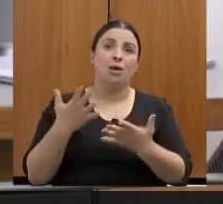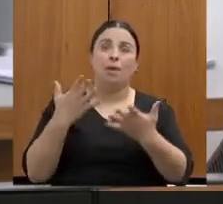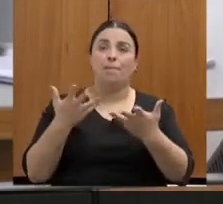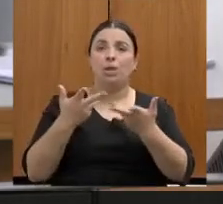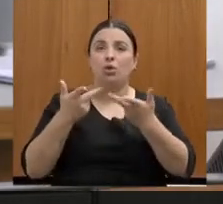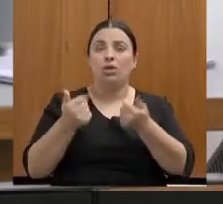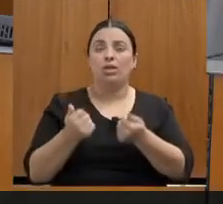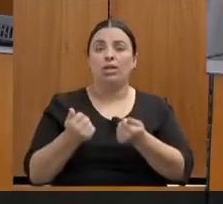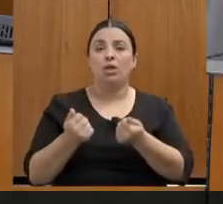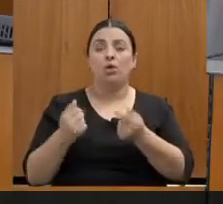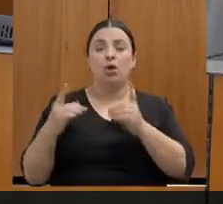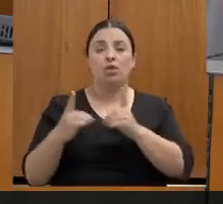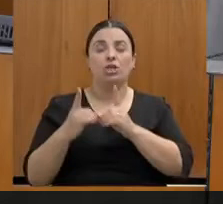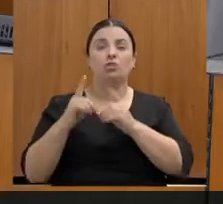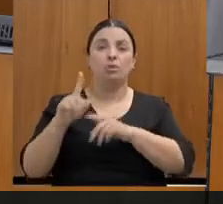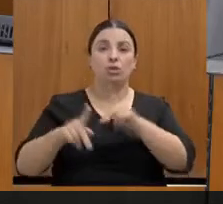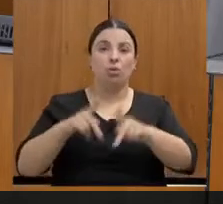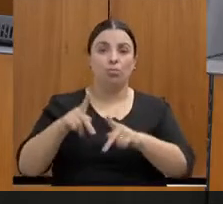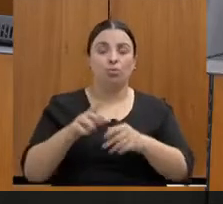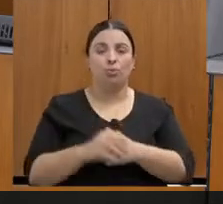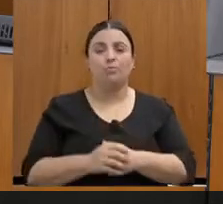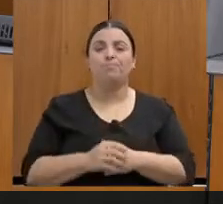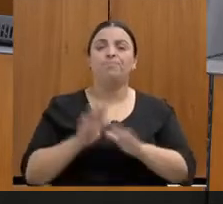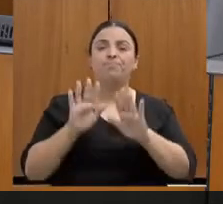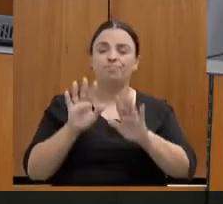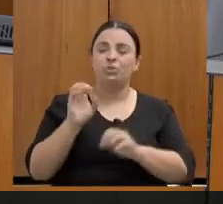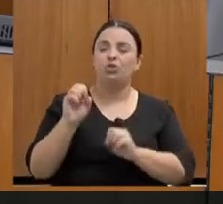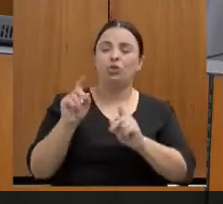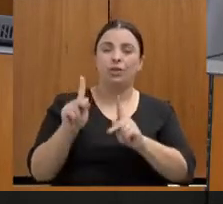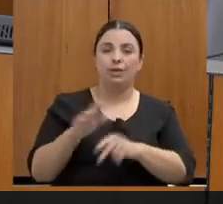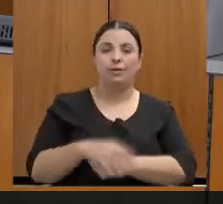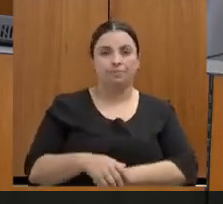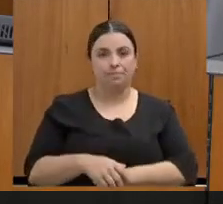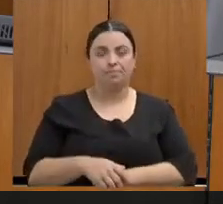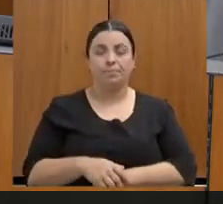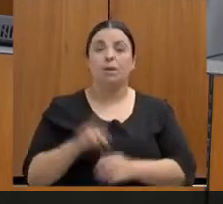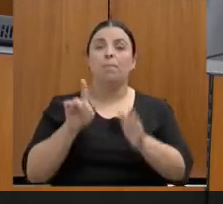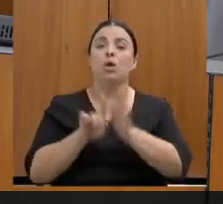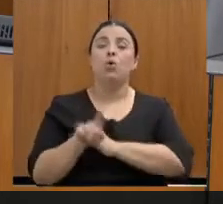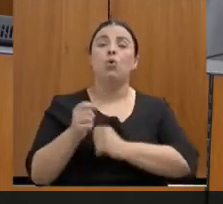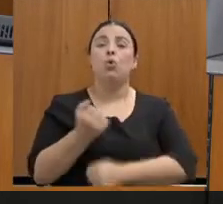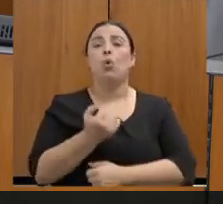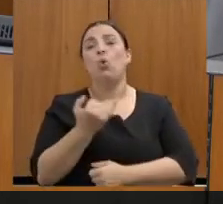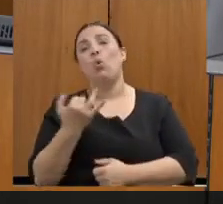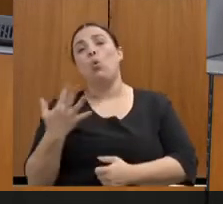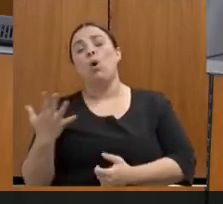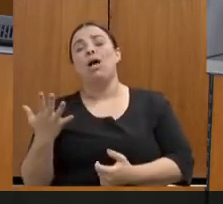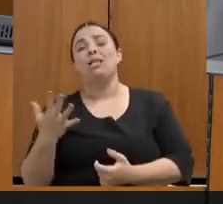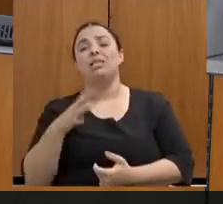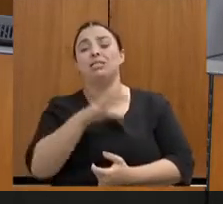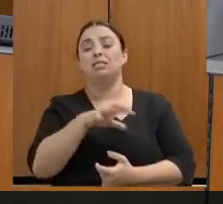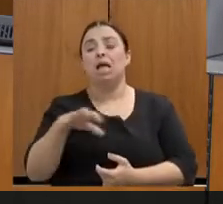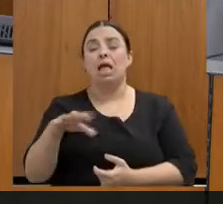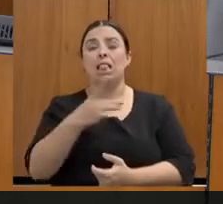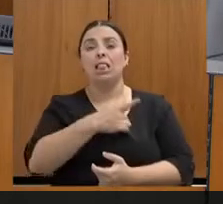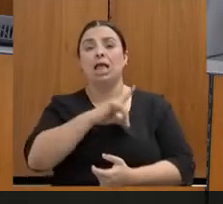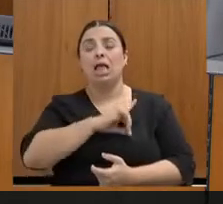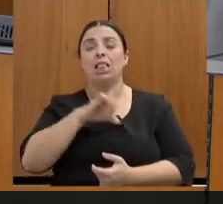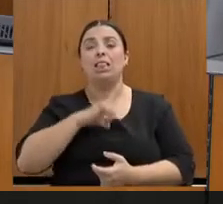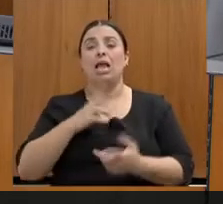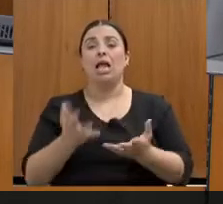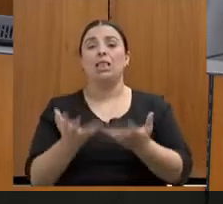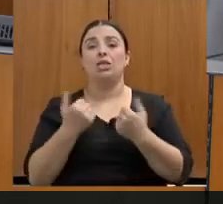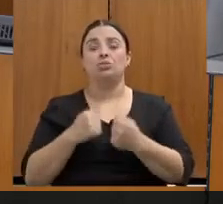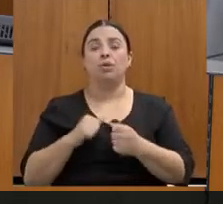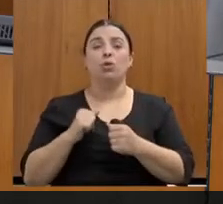Certo. Qual o número de unidades possui atendimento psicossocial em sua estrutura